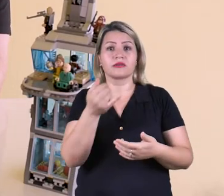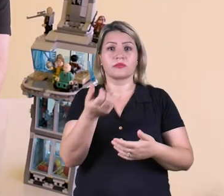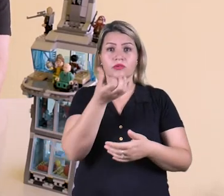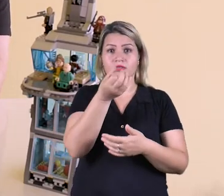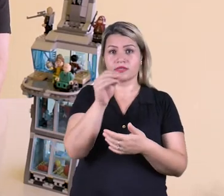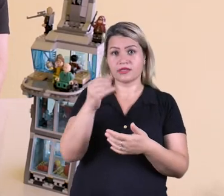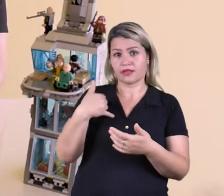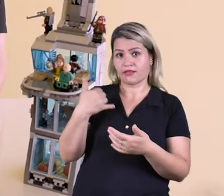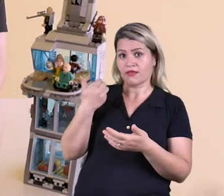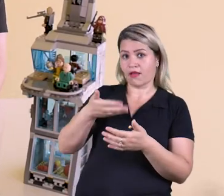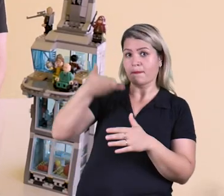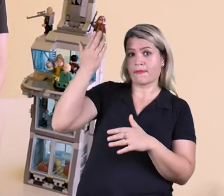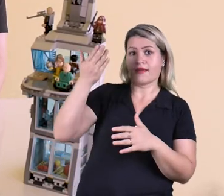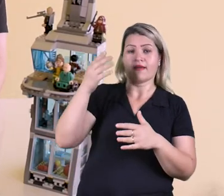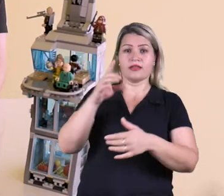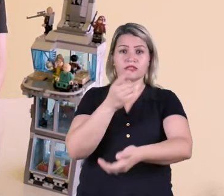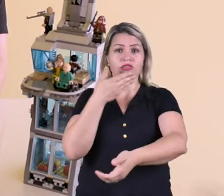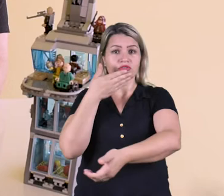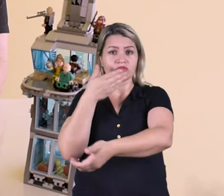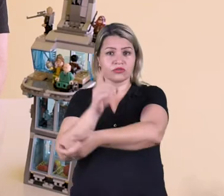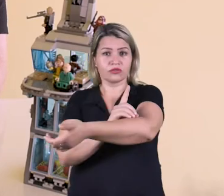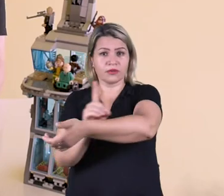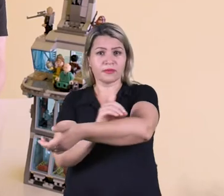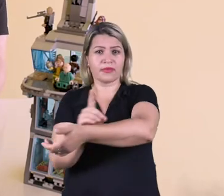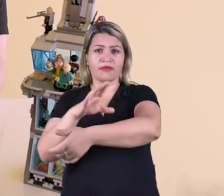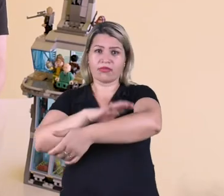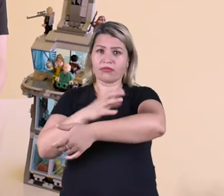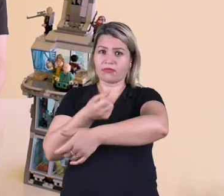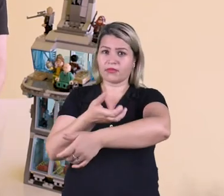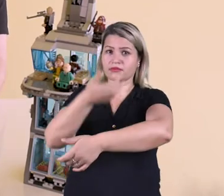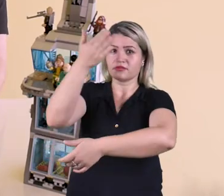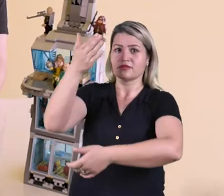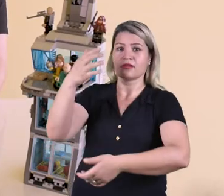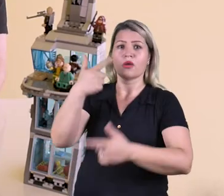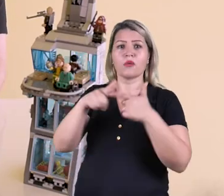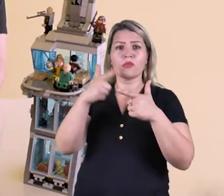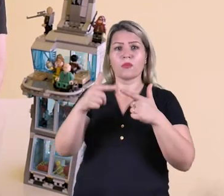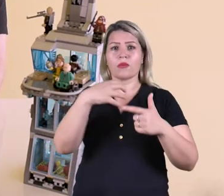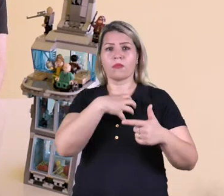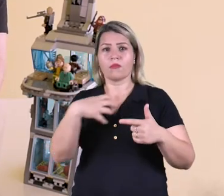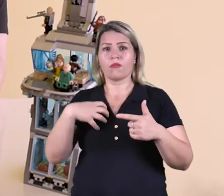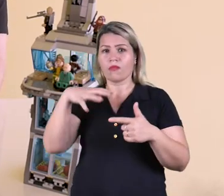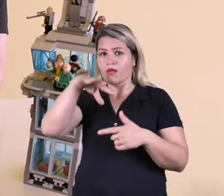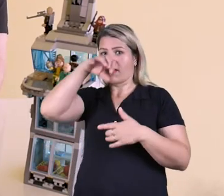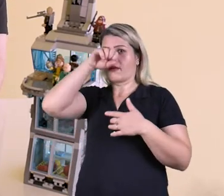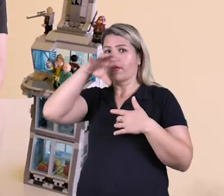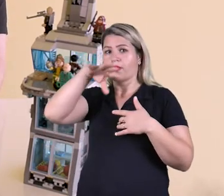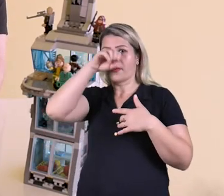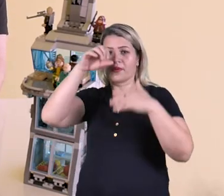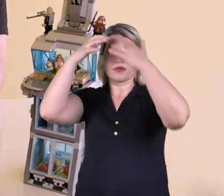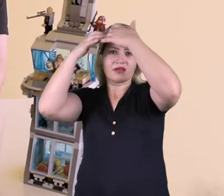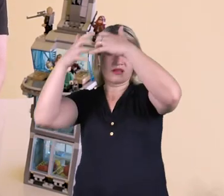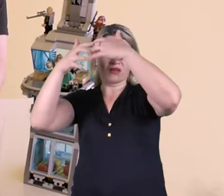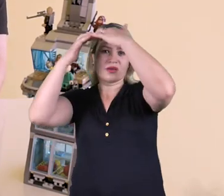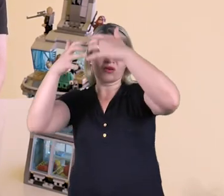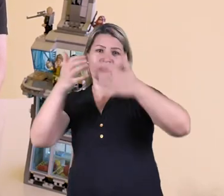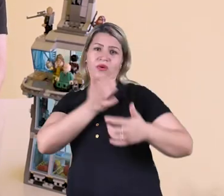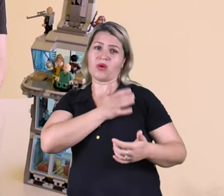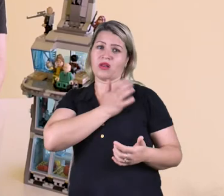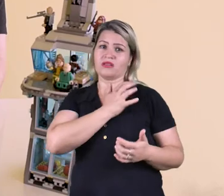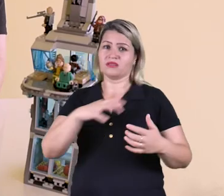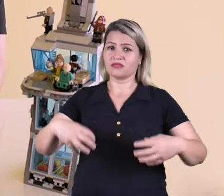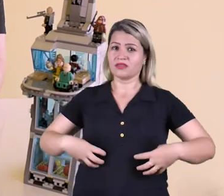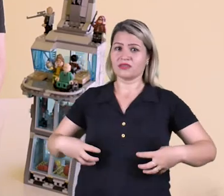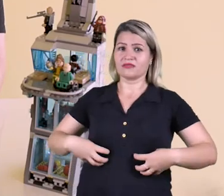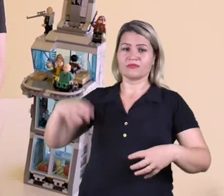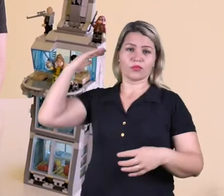60 anos, diabetes, hipertensão, problemas respiratórios, problemas neurológicos e problemas em órgãos do corpo como coração, rins